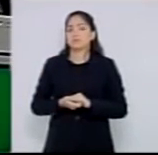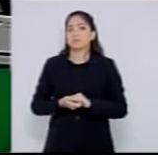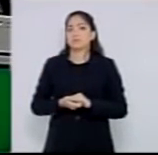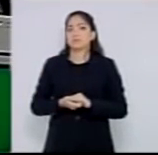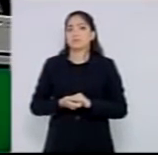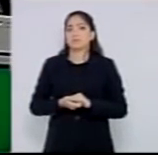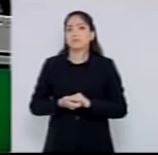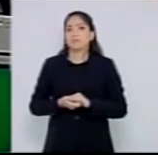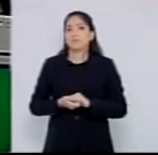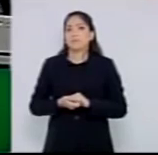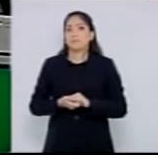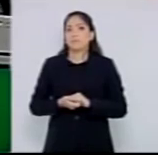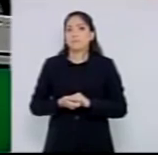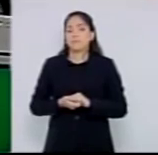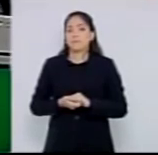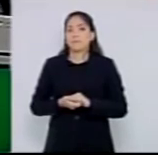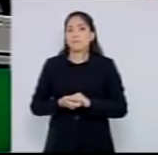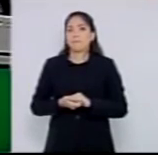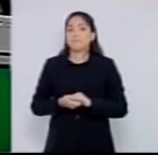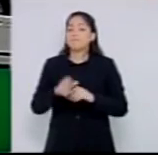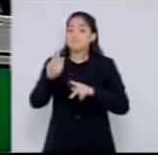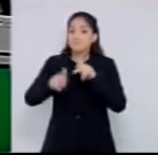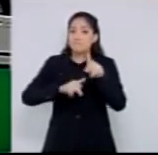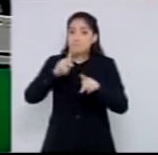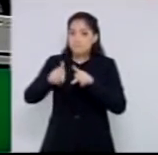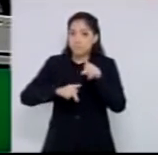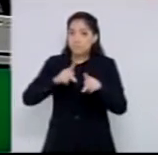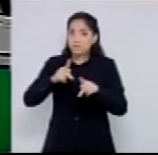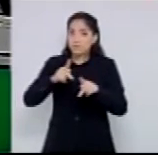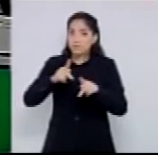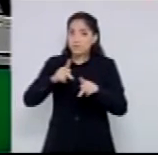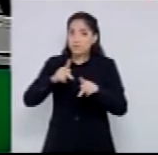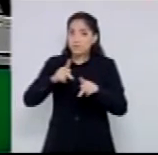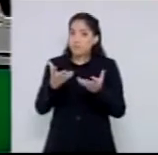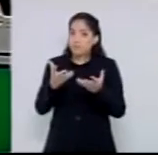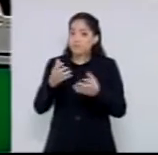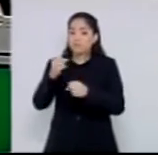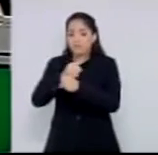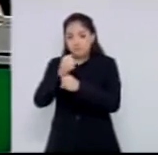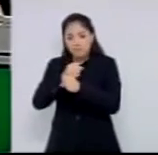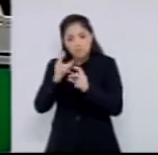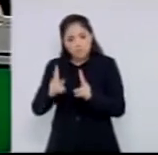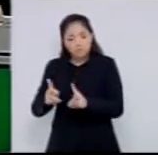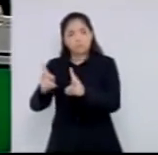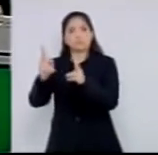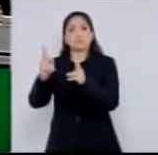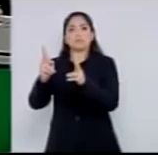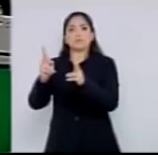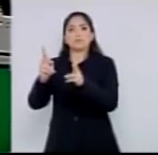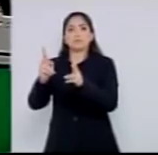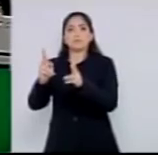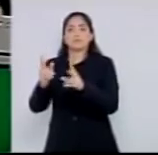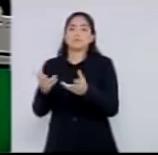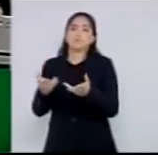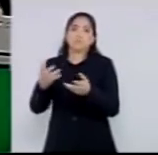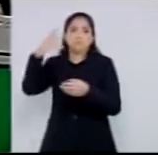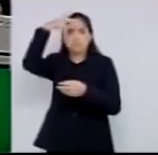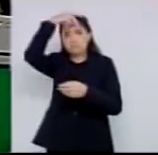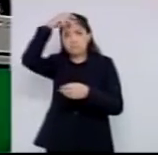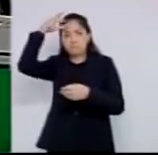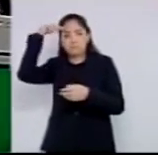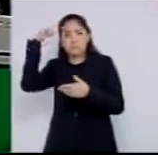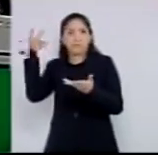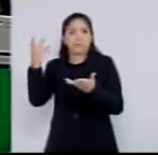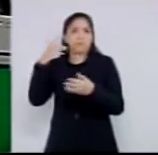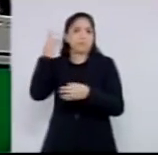obra, hoje, vai quebrar a cara, porque a população, quer que a obra aconteça, seja por meio, de um prefeito, de um deputado,